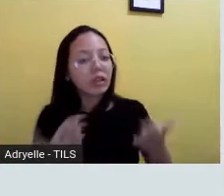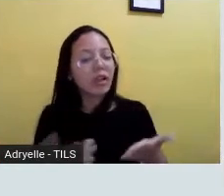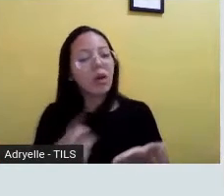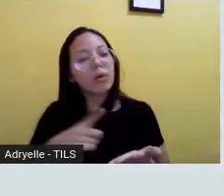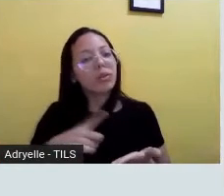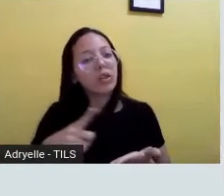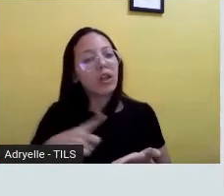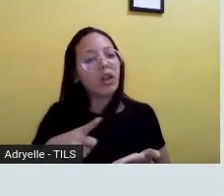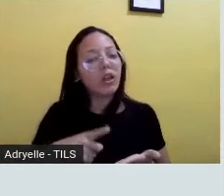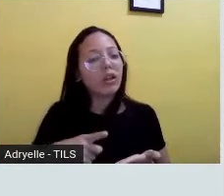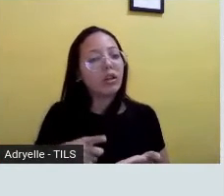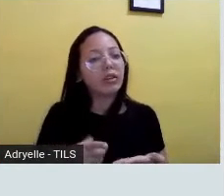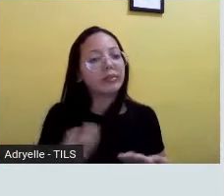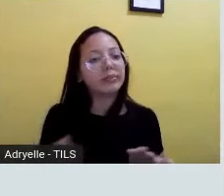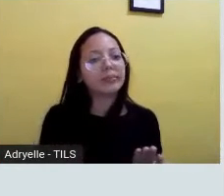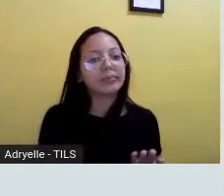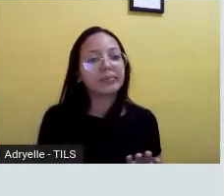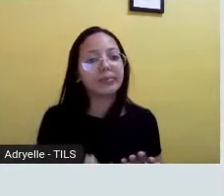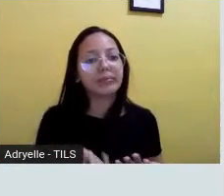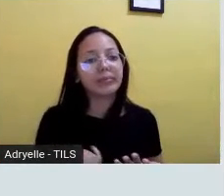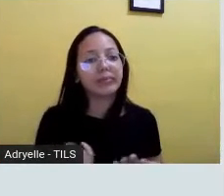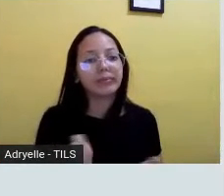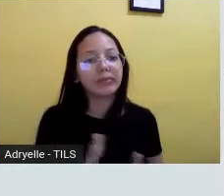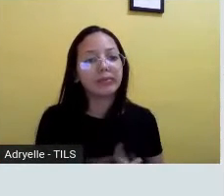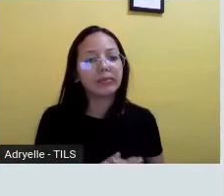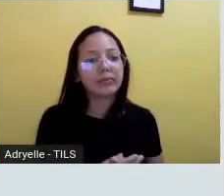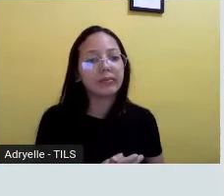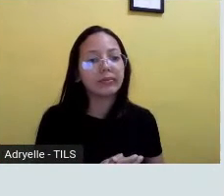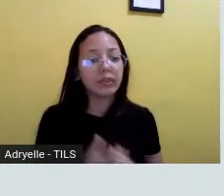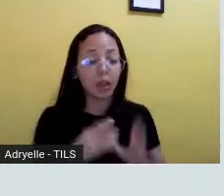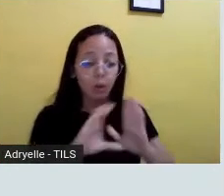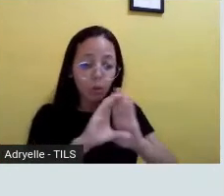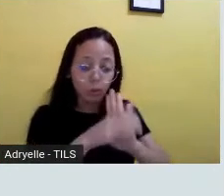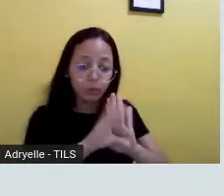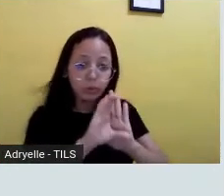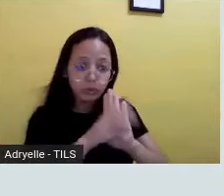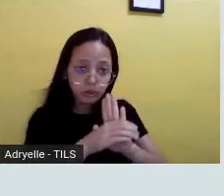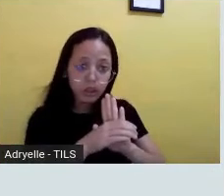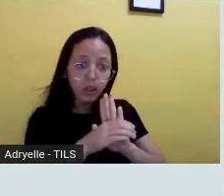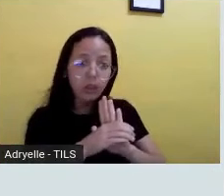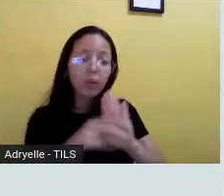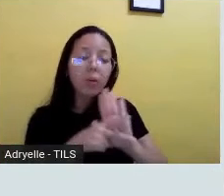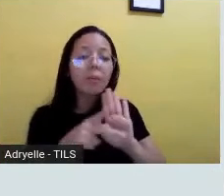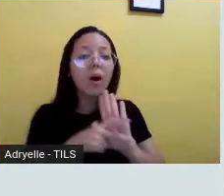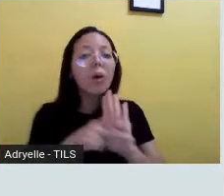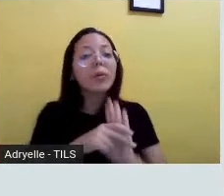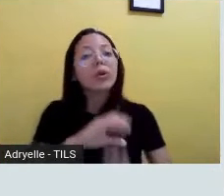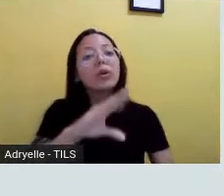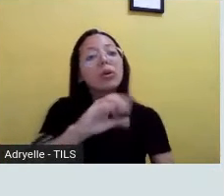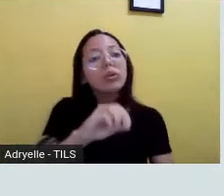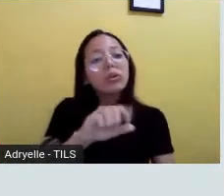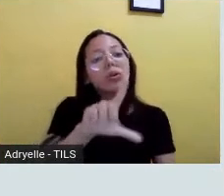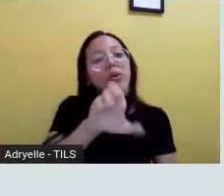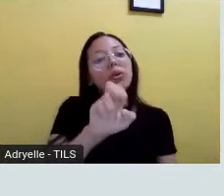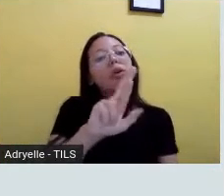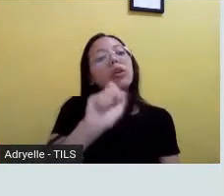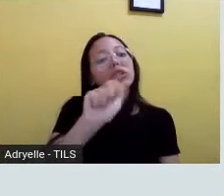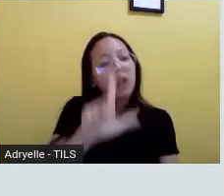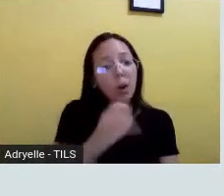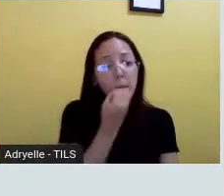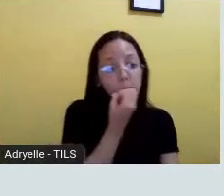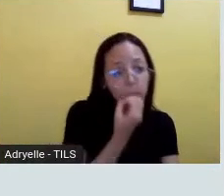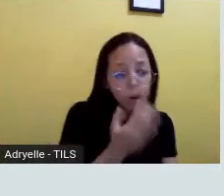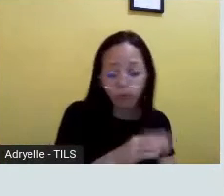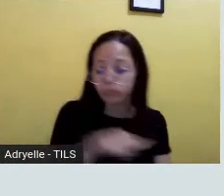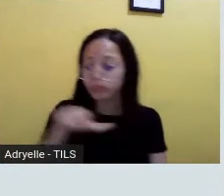um conceito, que é o conceito do colesterol bom e do colesterol ruim. Mas eu queria